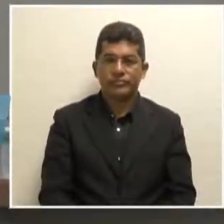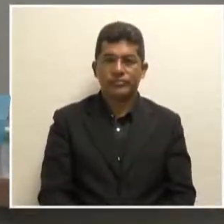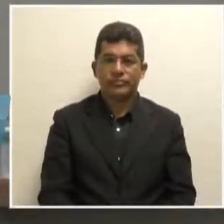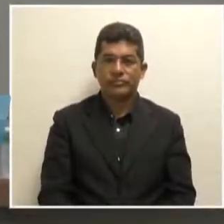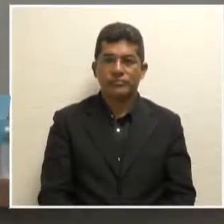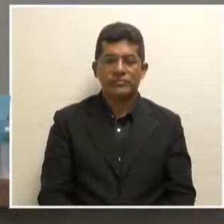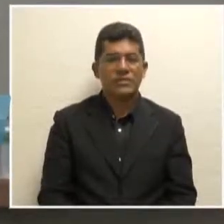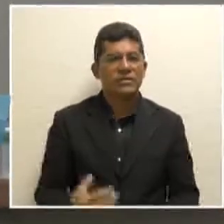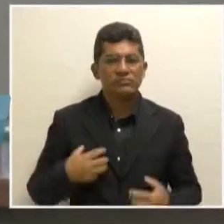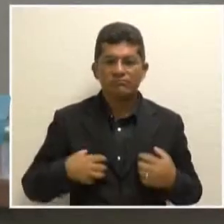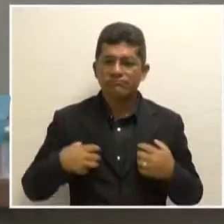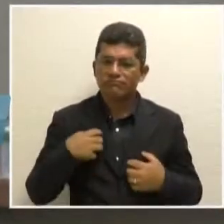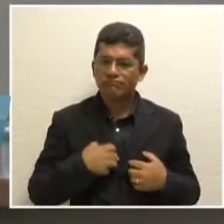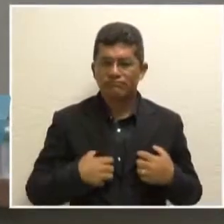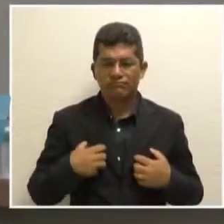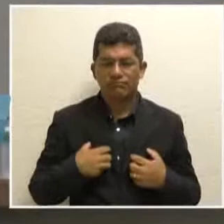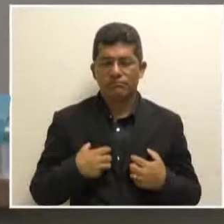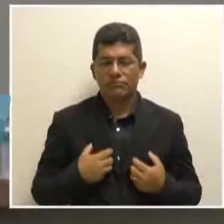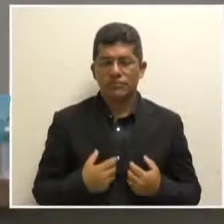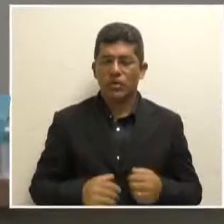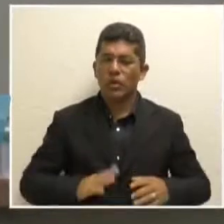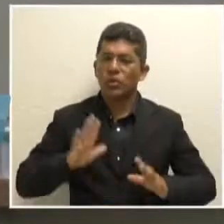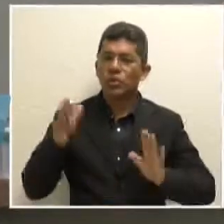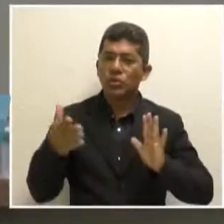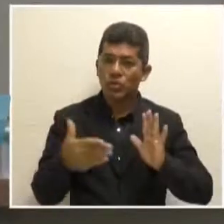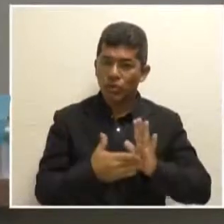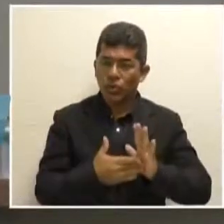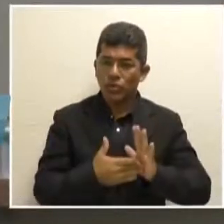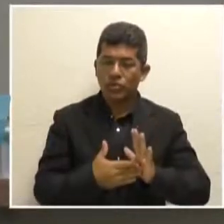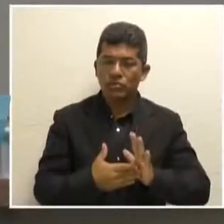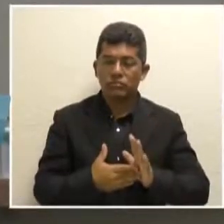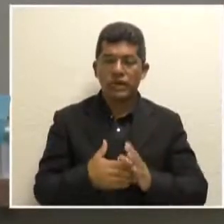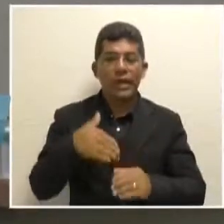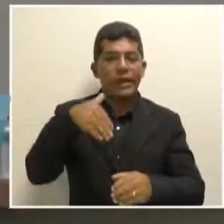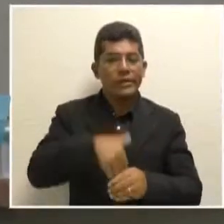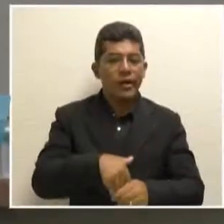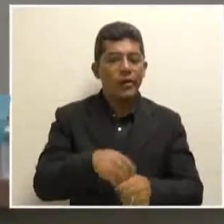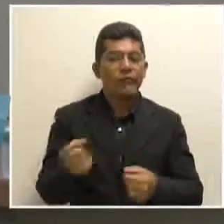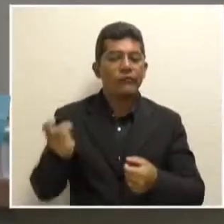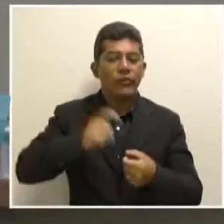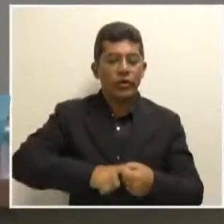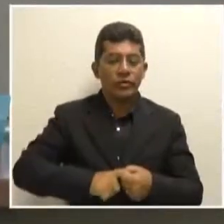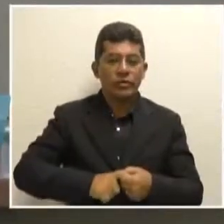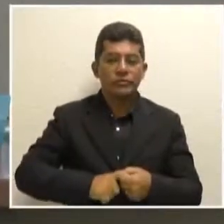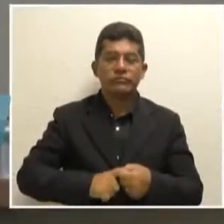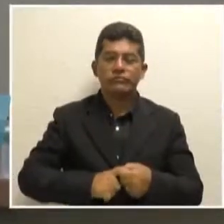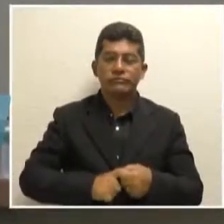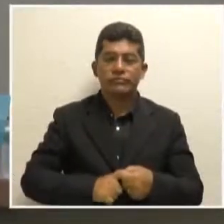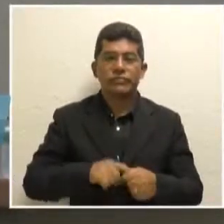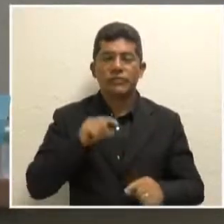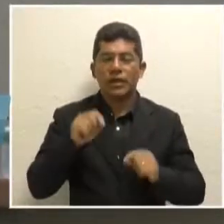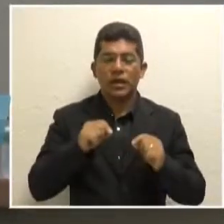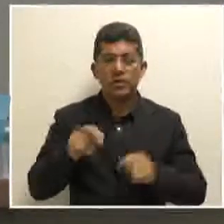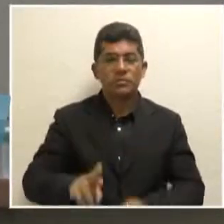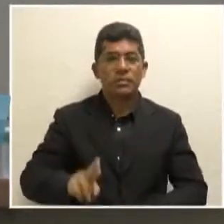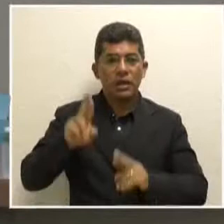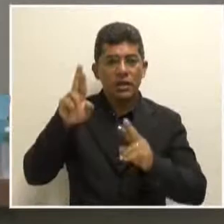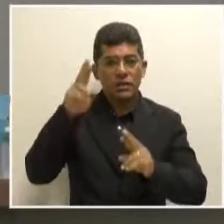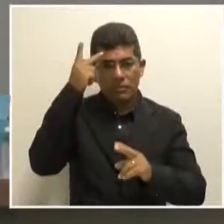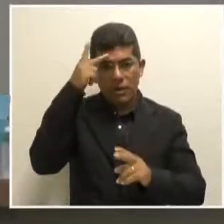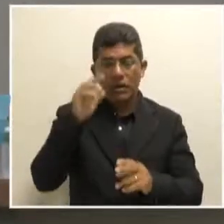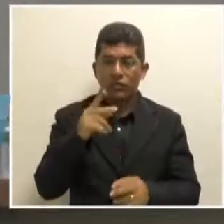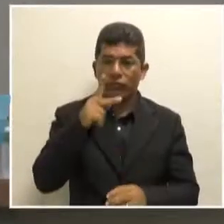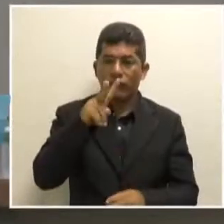Que se agoniza. Que toda eleição volta às urnas trazendo a esperança no seu